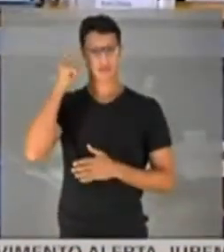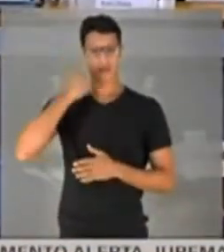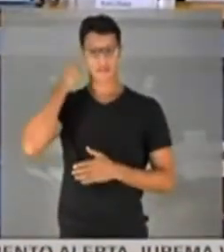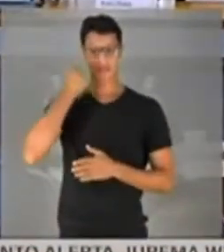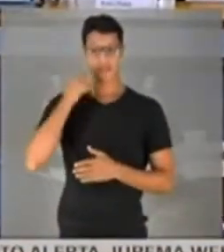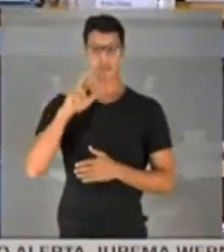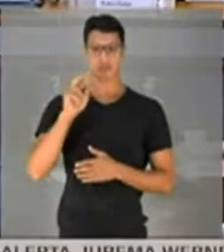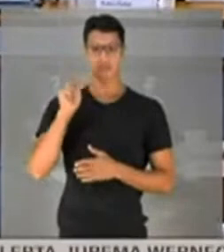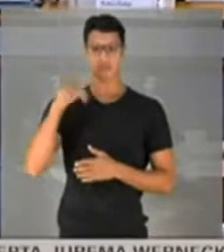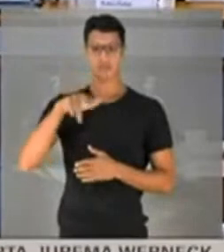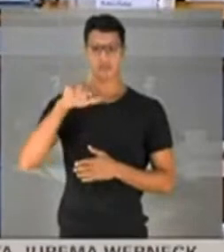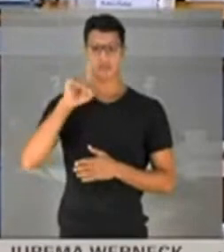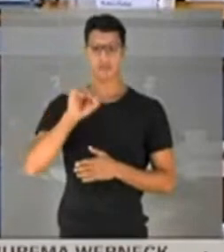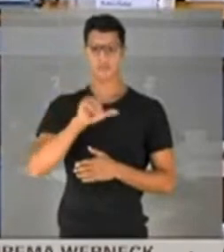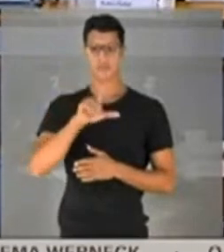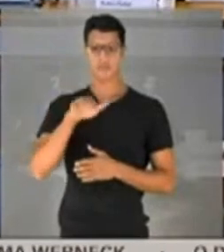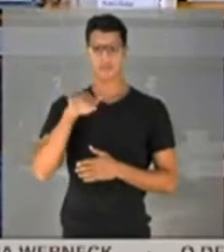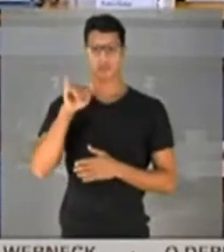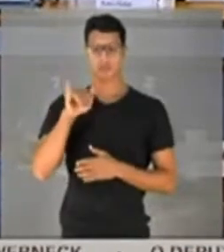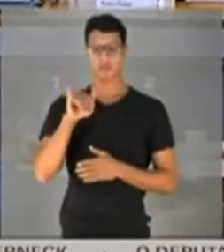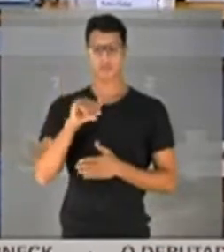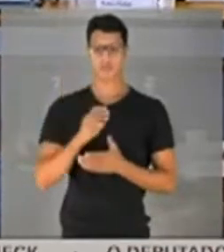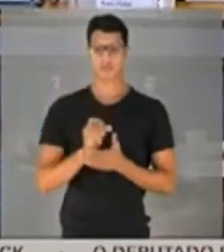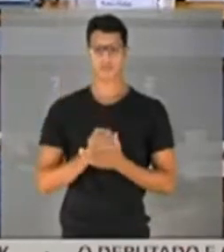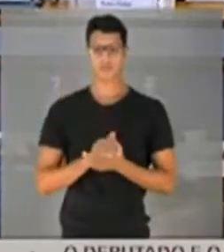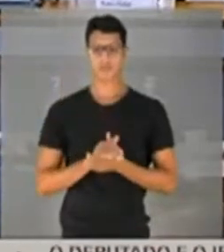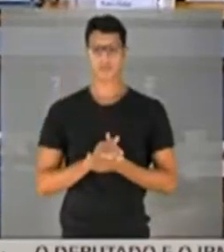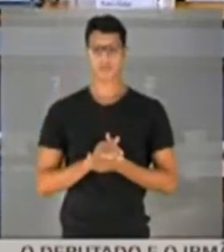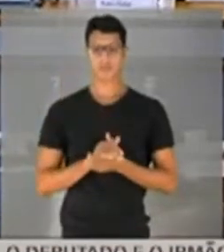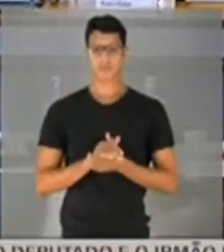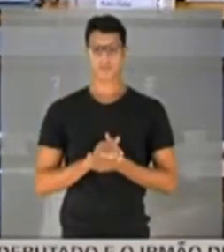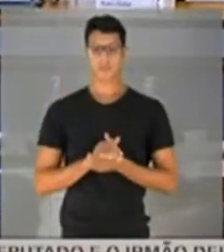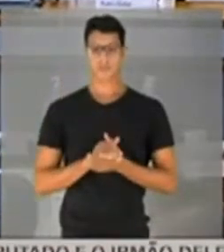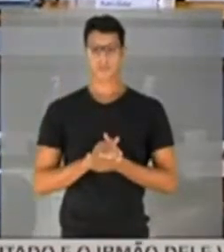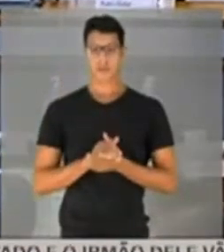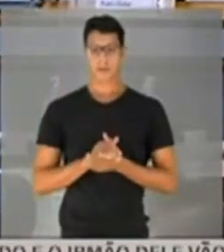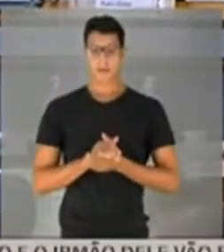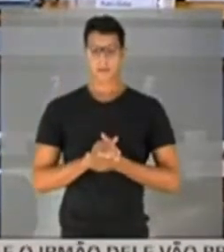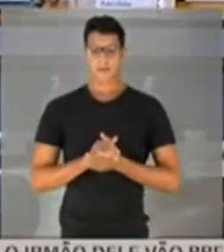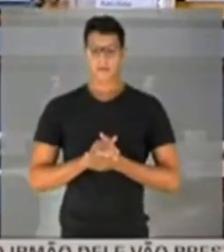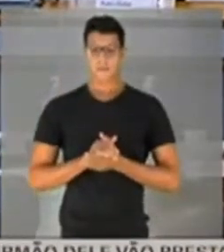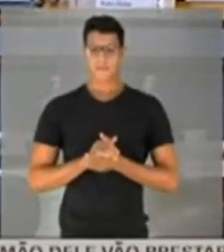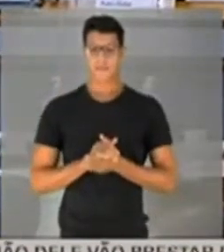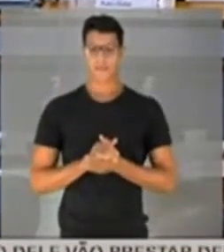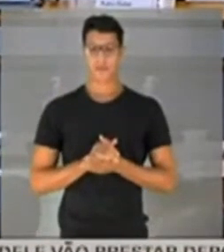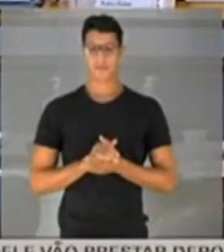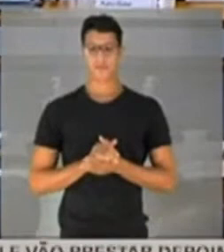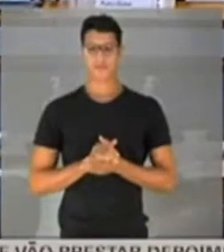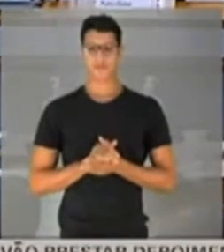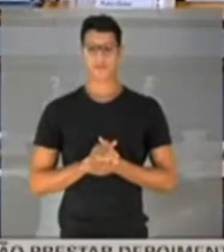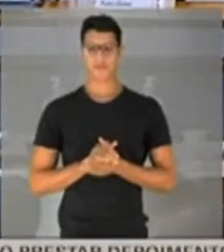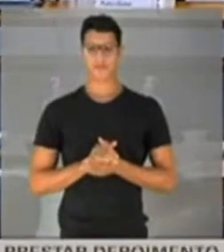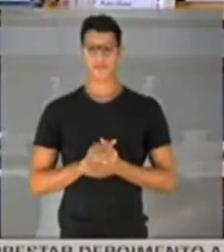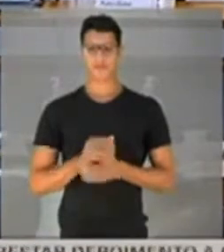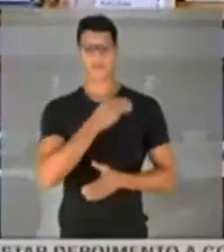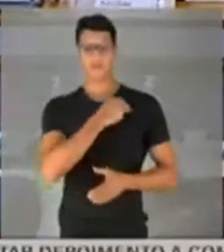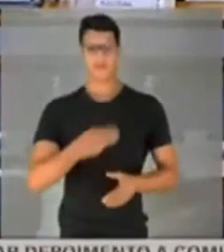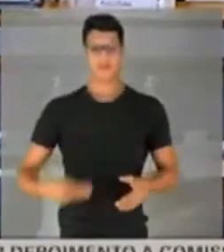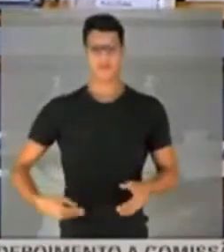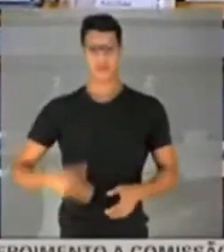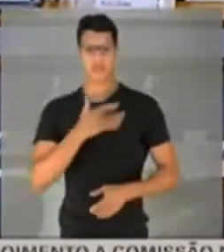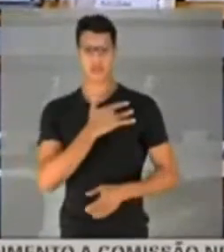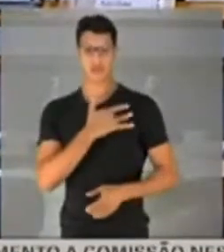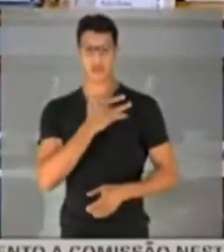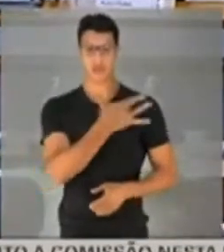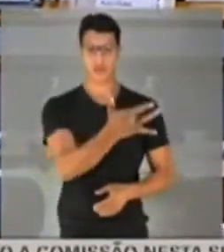o senador Randolfe. Presidente, eu só queria sugerir para o senador Onix,